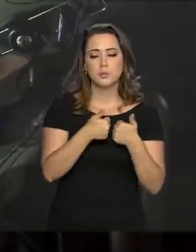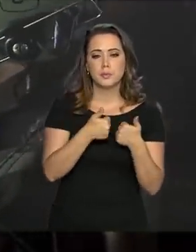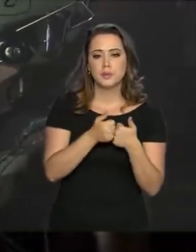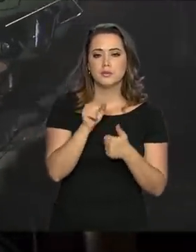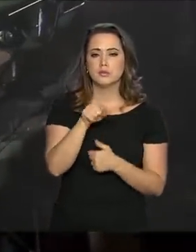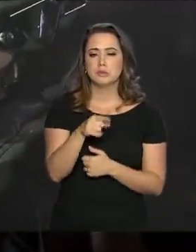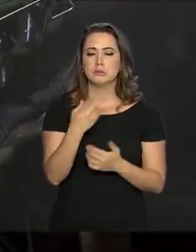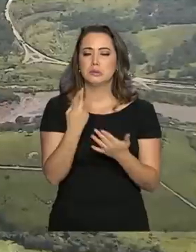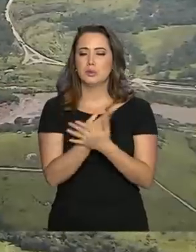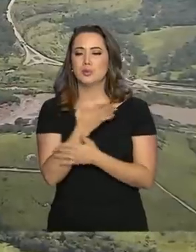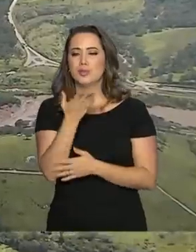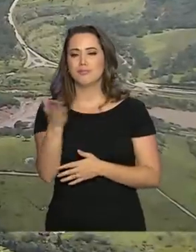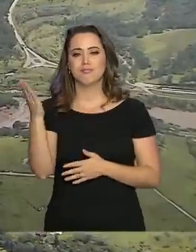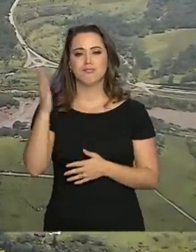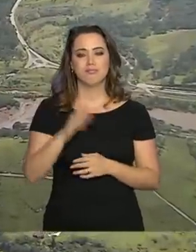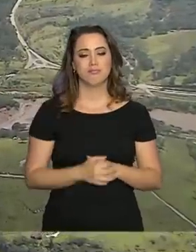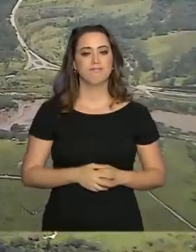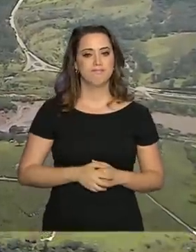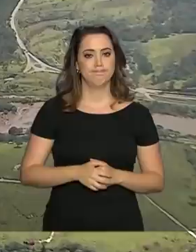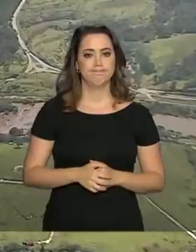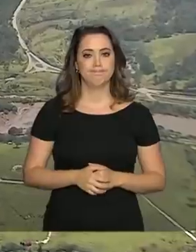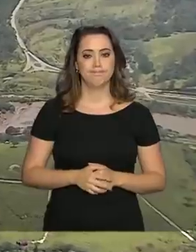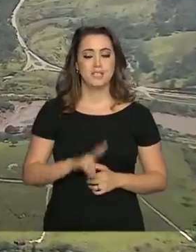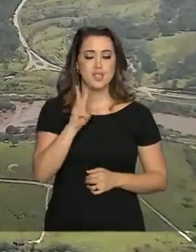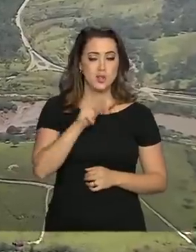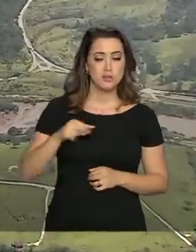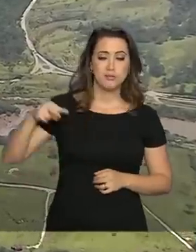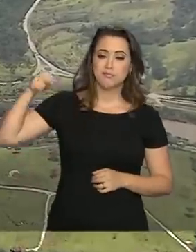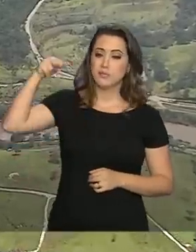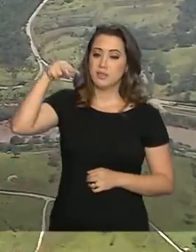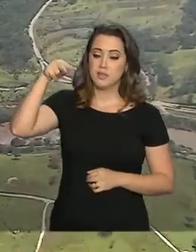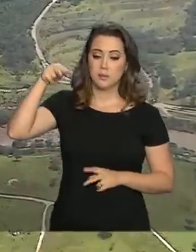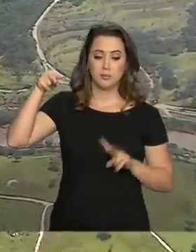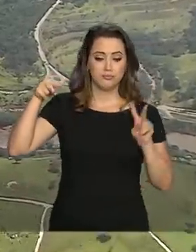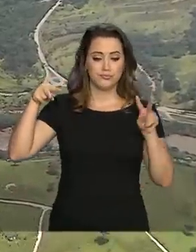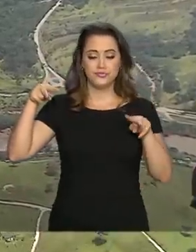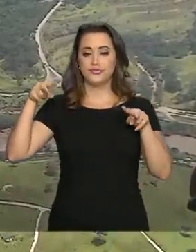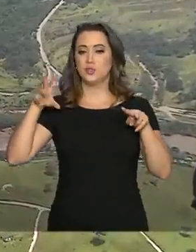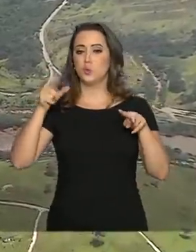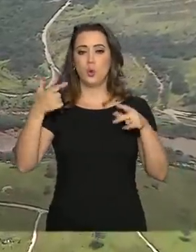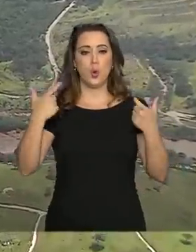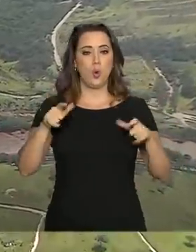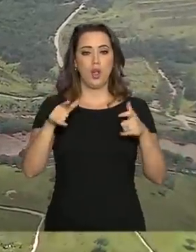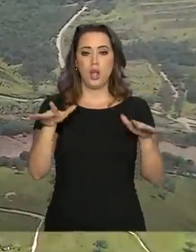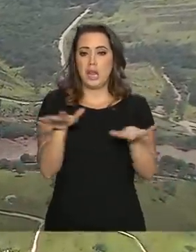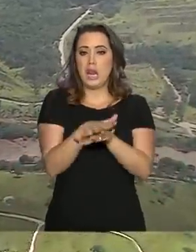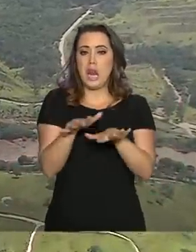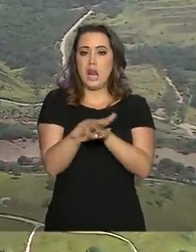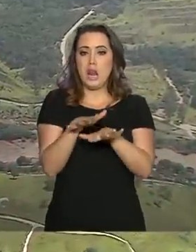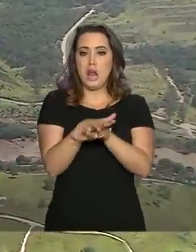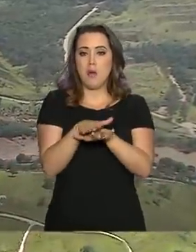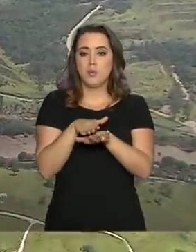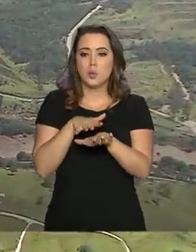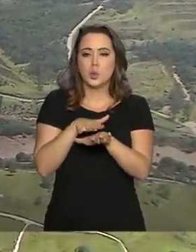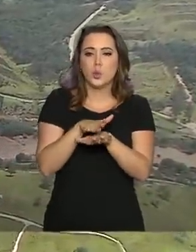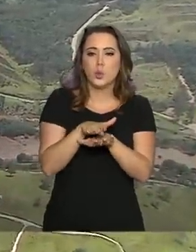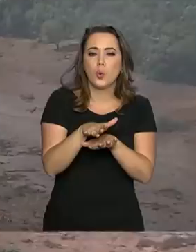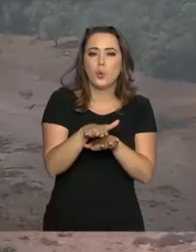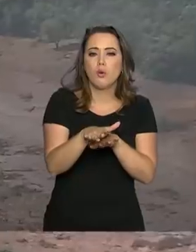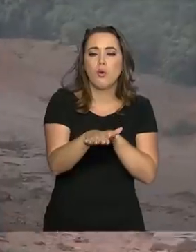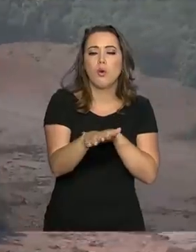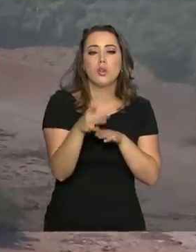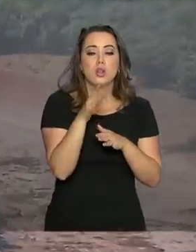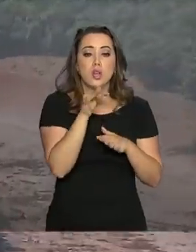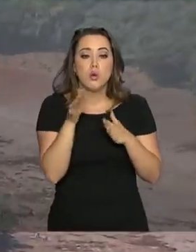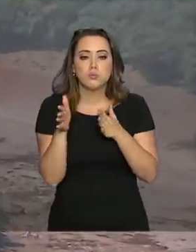tamanho da tragédia. Lá de cima, é possível ver o ponto em que a lama de rejeitos de minério encontra o rio Paralpeba.